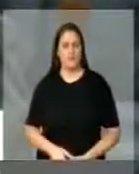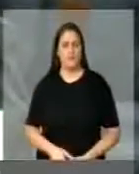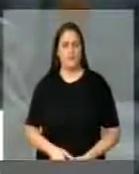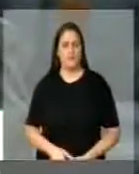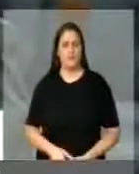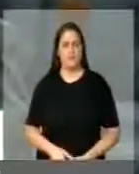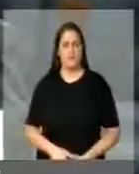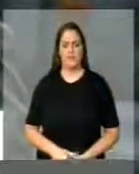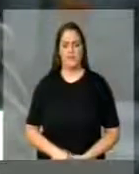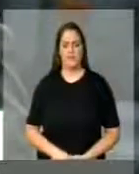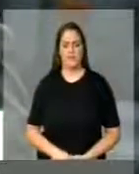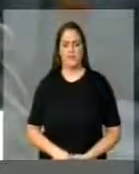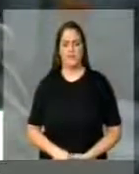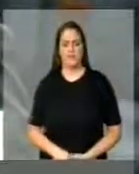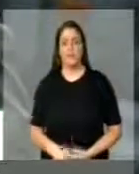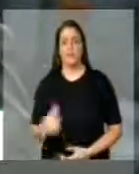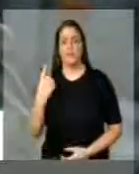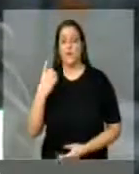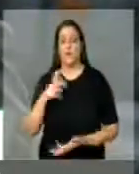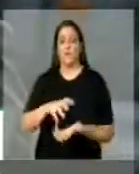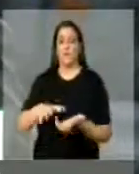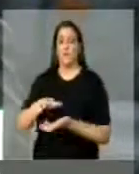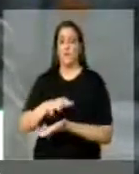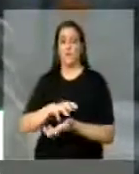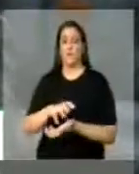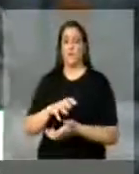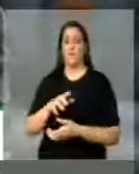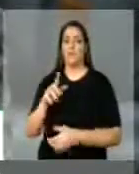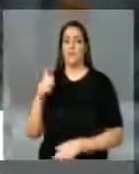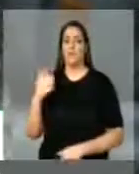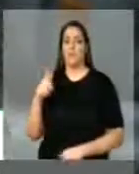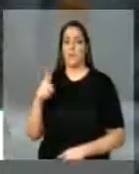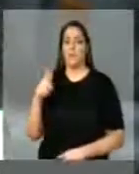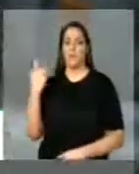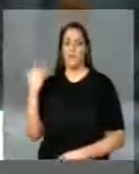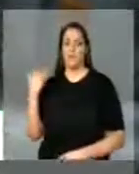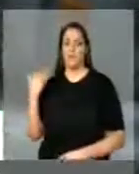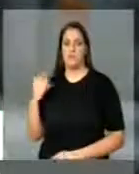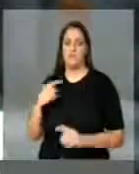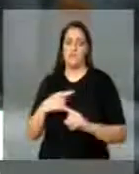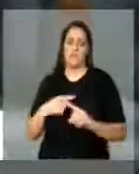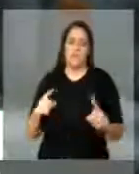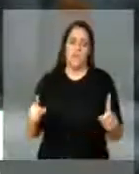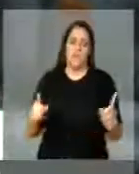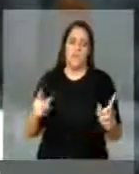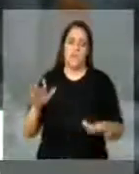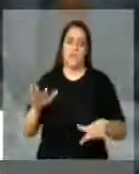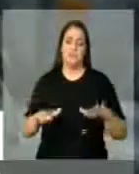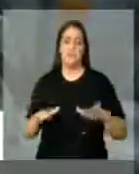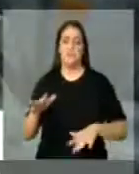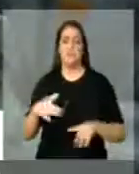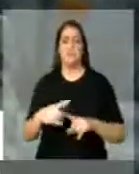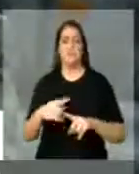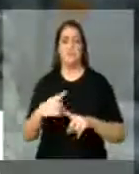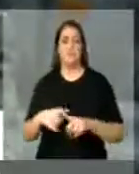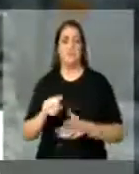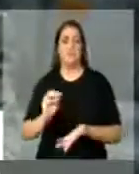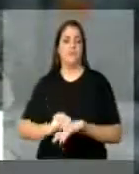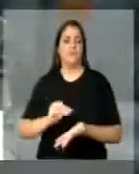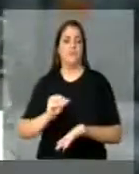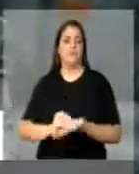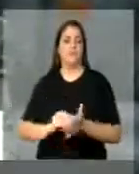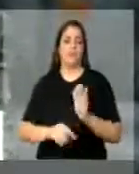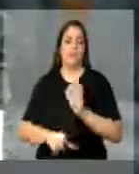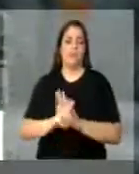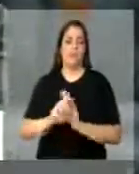numa greve da polícia de Goiás. Mas o Supremo, talvez pela carência ou pela falta de